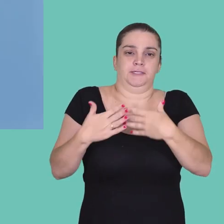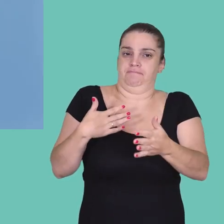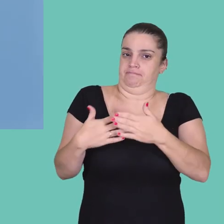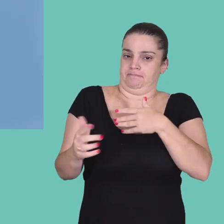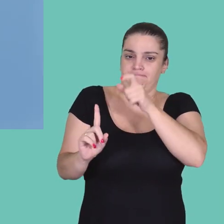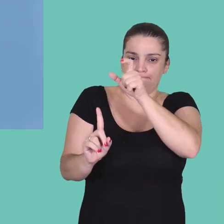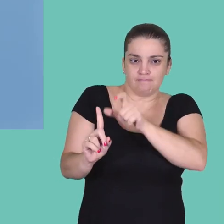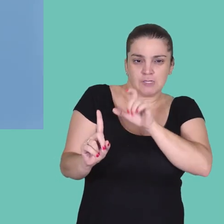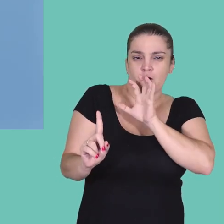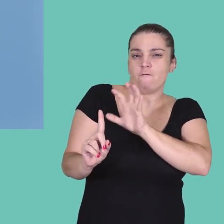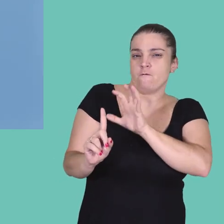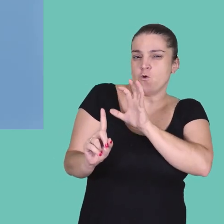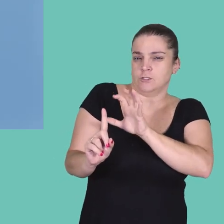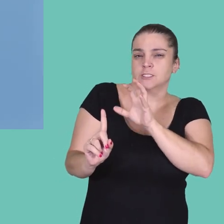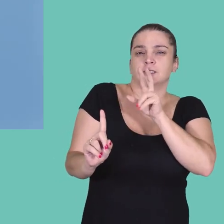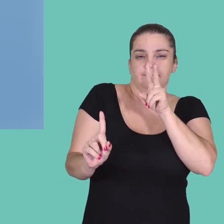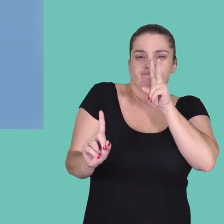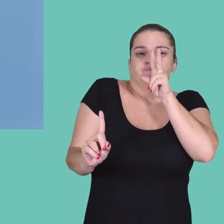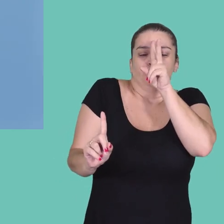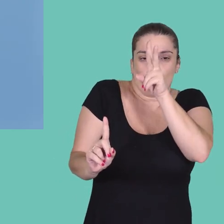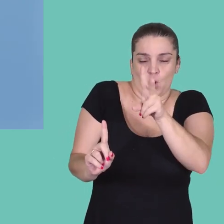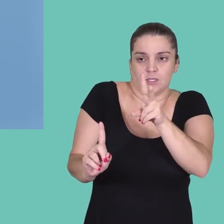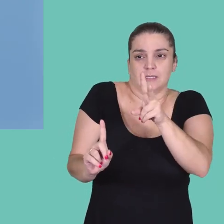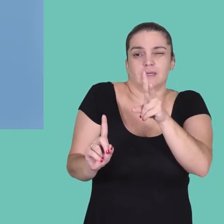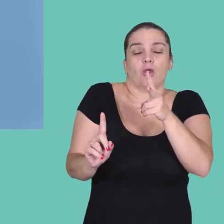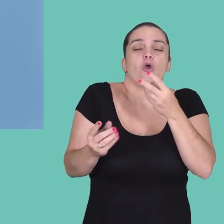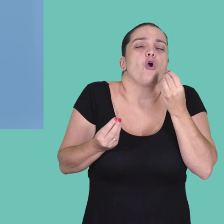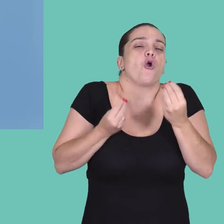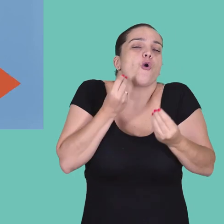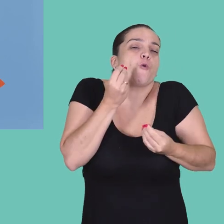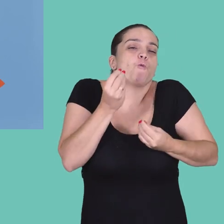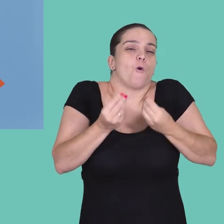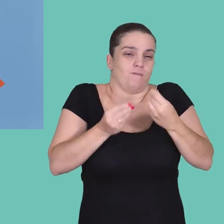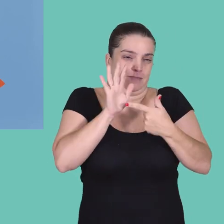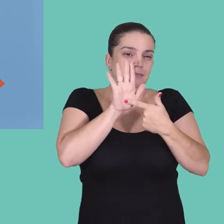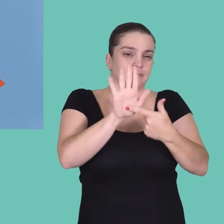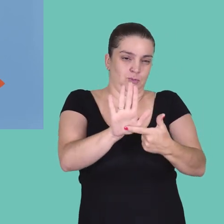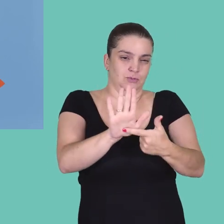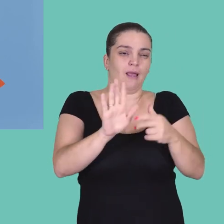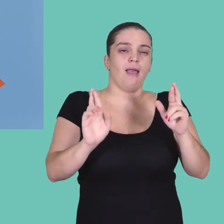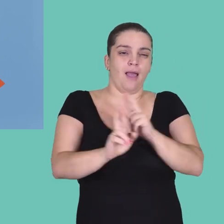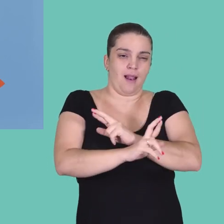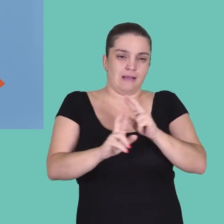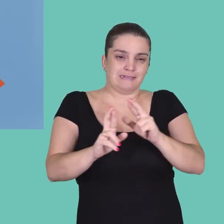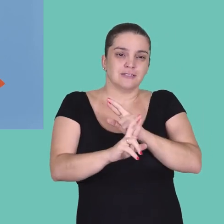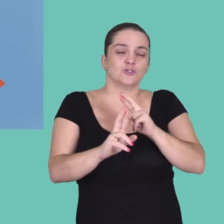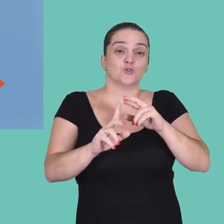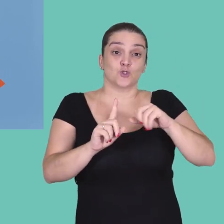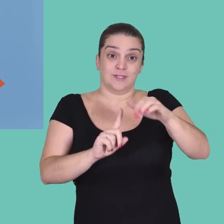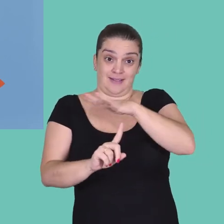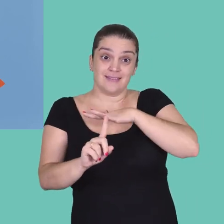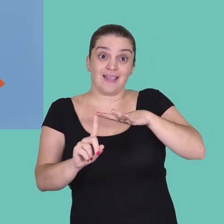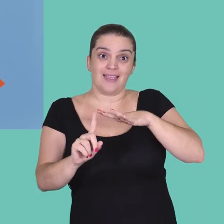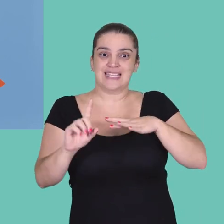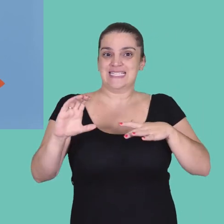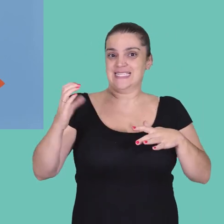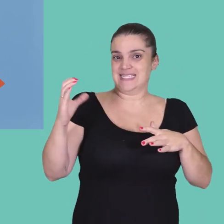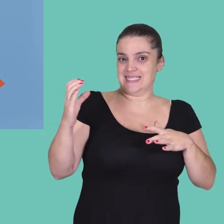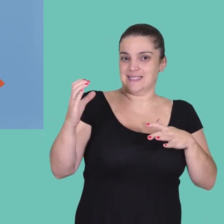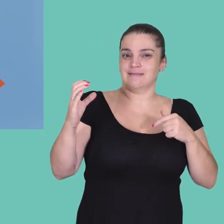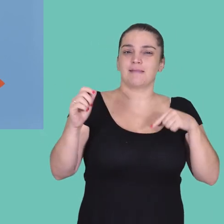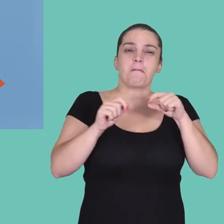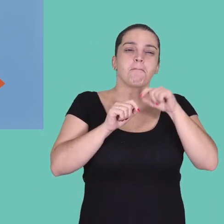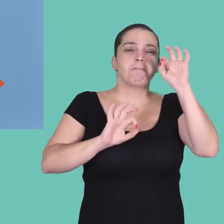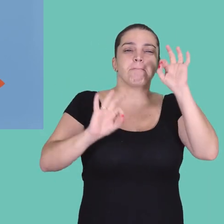Isso, independentemente da pessoa ser mulher ou homem. E para fazer essa, explicar um pouquinho, demonstrar um pouquinho como é